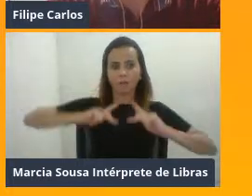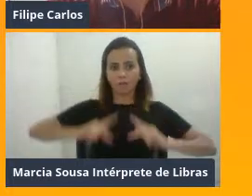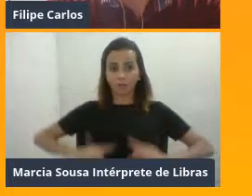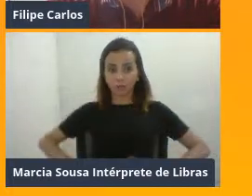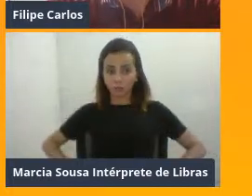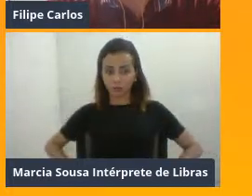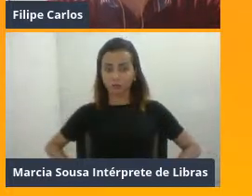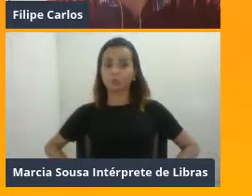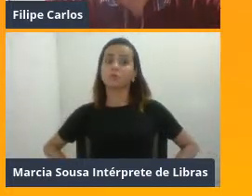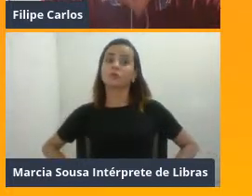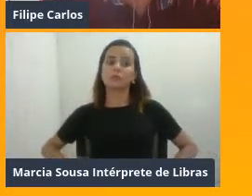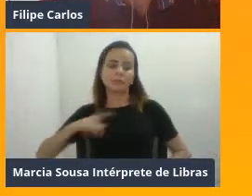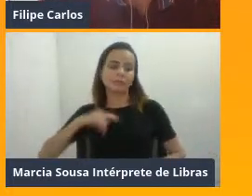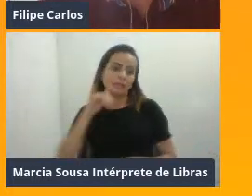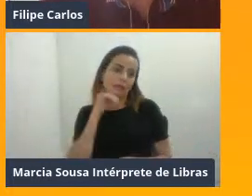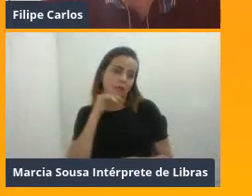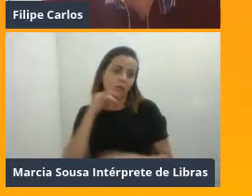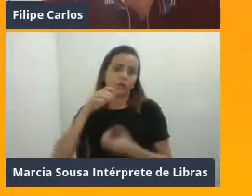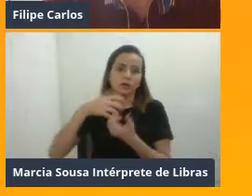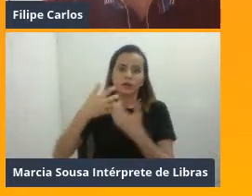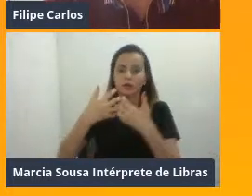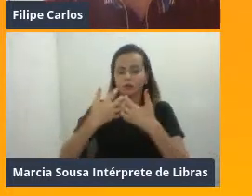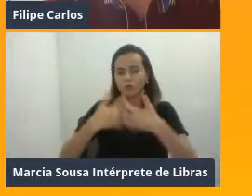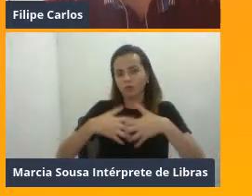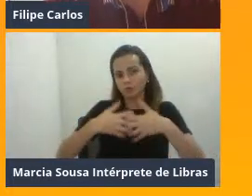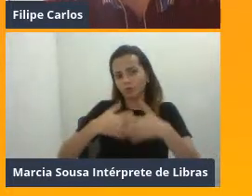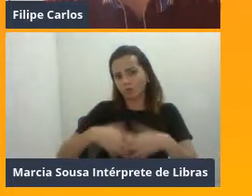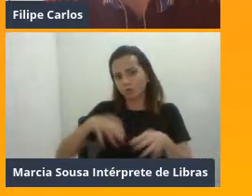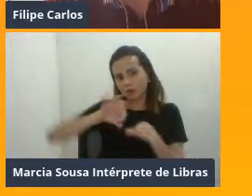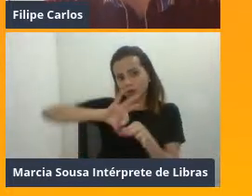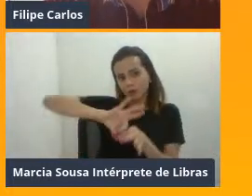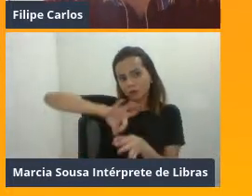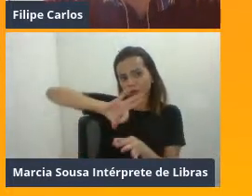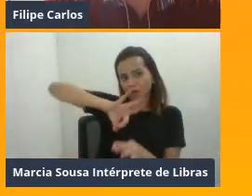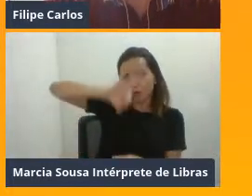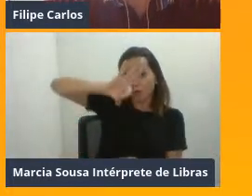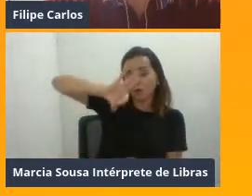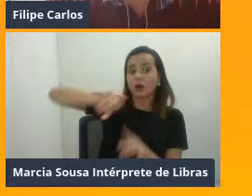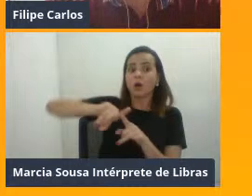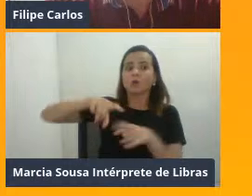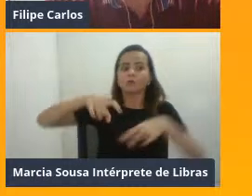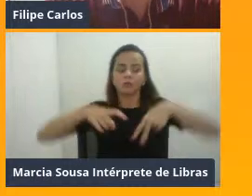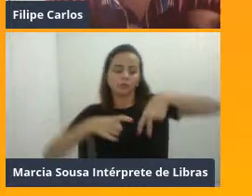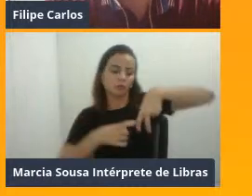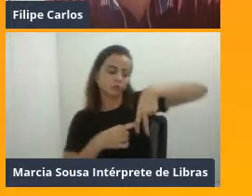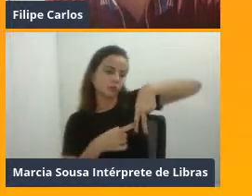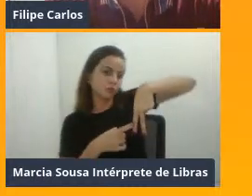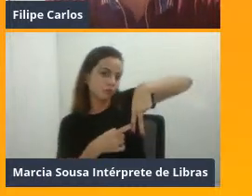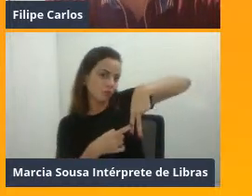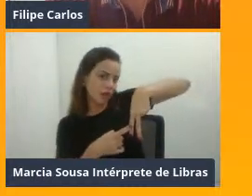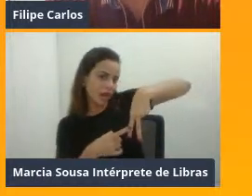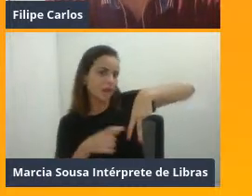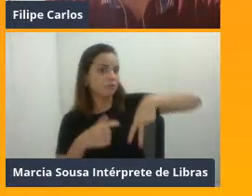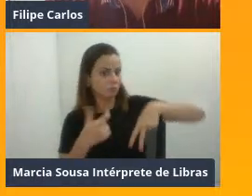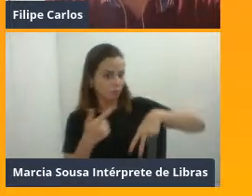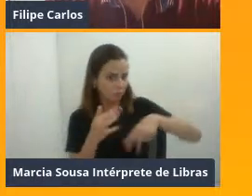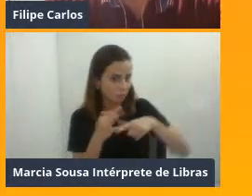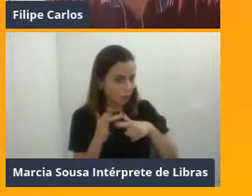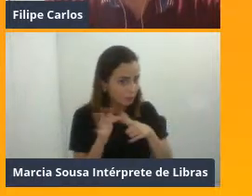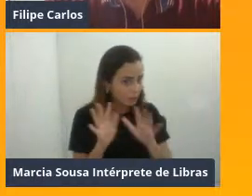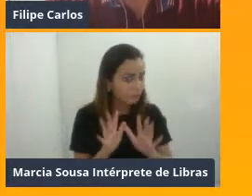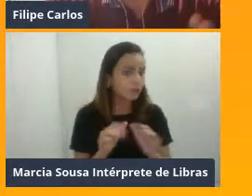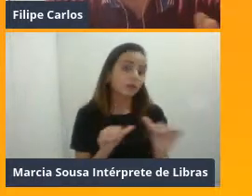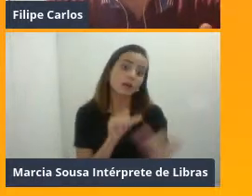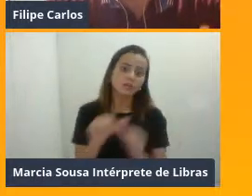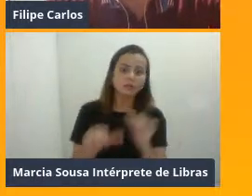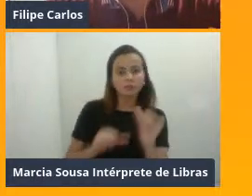com a hernia de risco, certo? Impactos mais relacionados ao joelho, que é o mais comum. Ou então, até mesmo trocar exercícios, certo? A